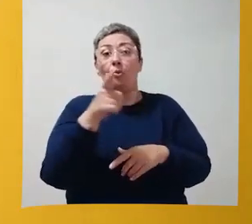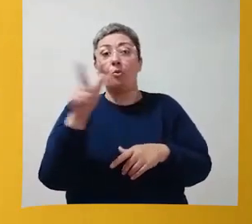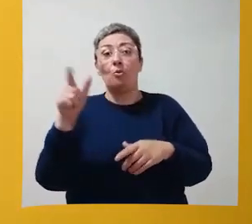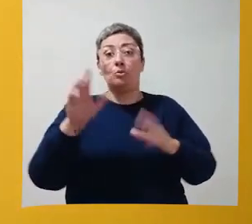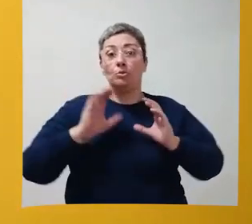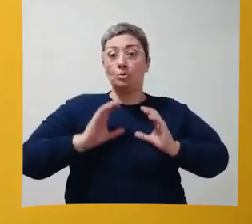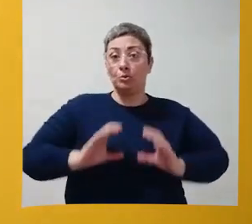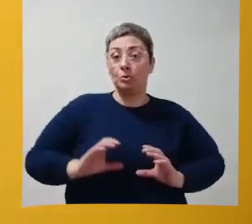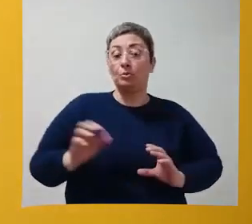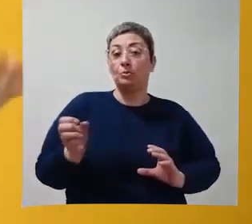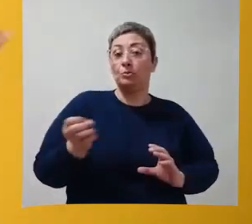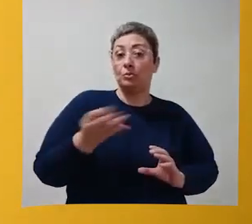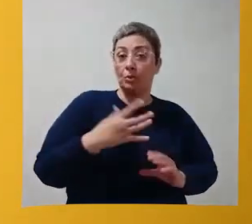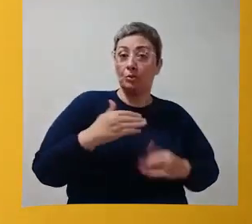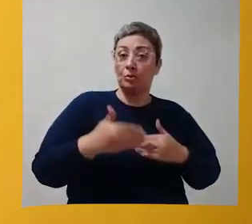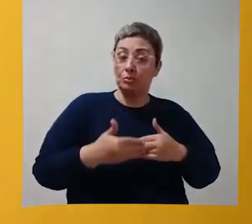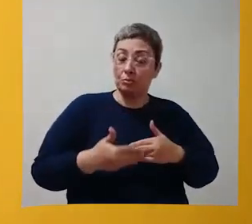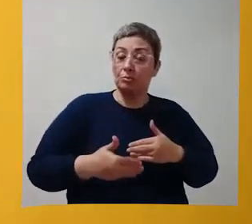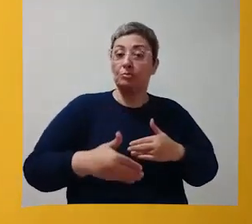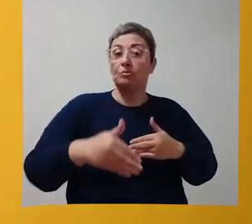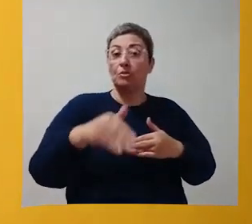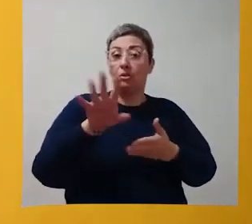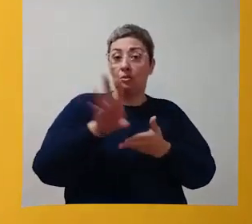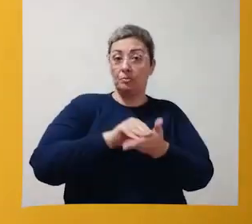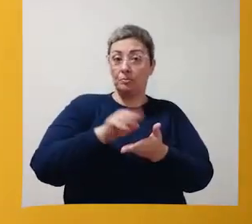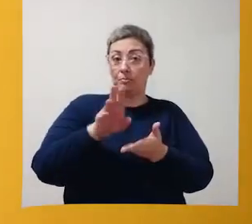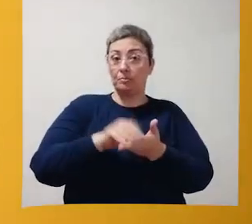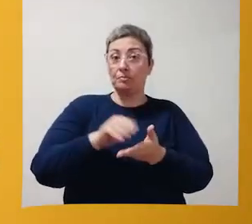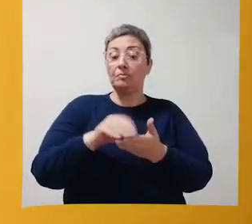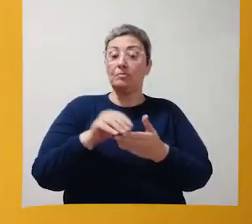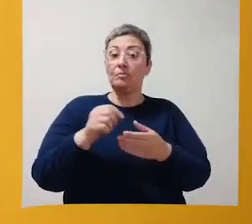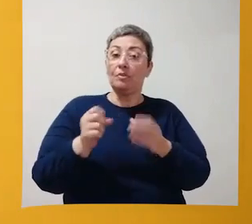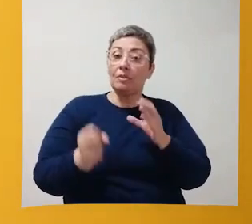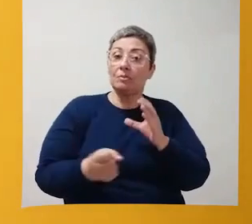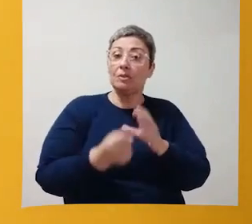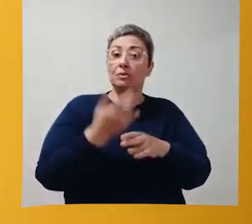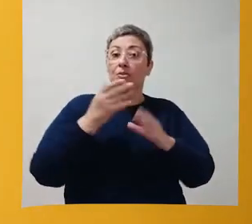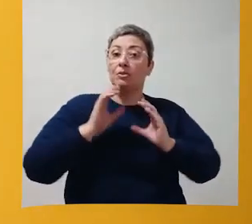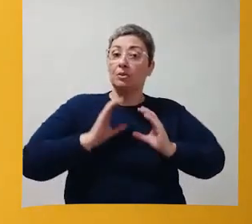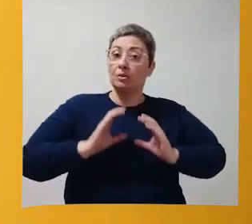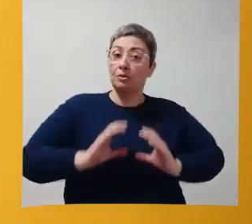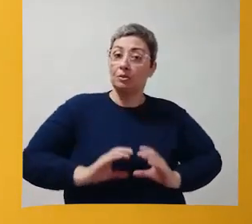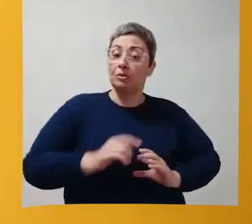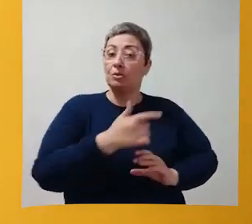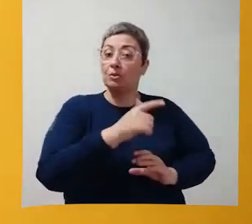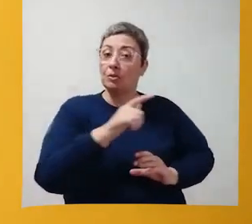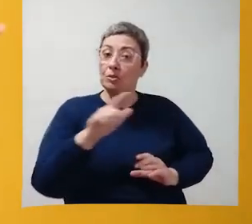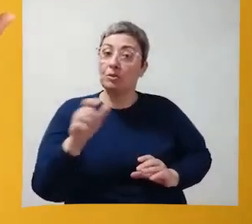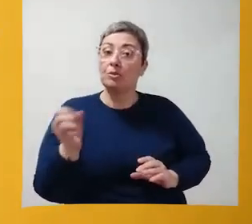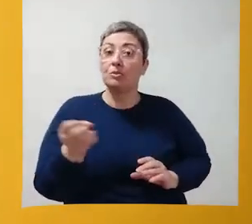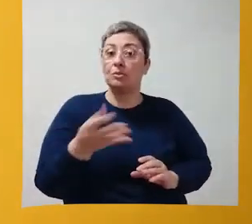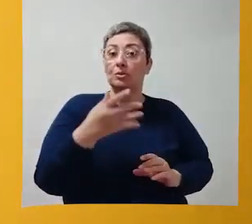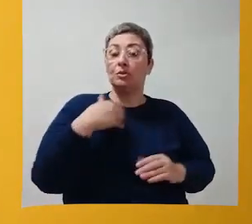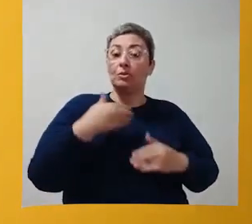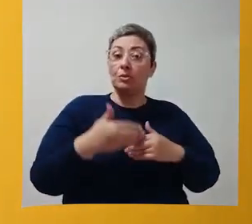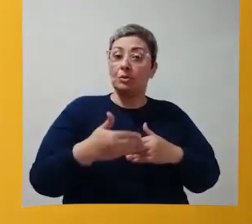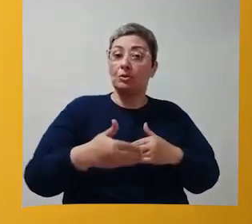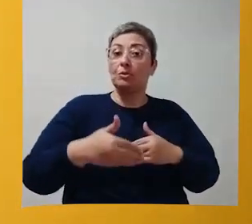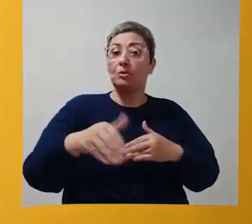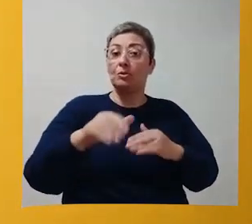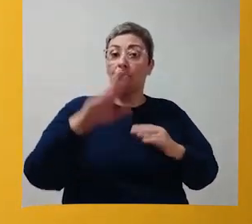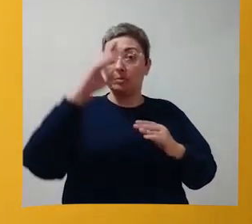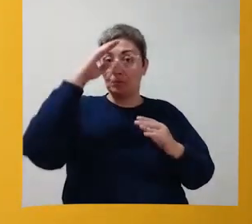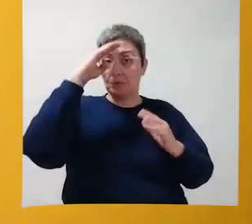comportamentos novos a partir dessa imitação. Vão surgir outros comportamentos novos a partir do